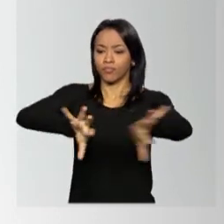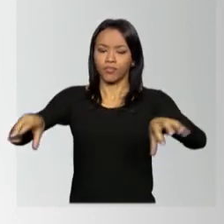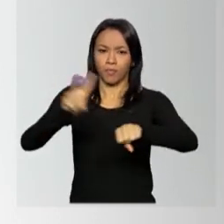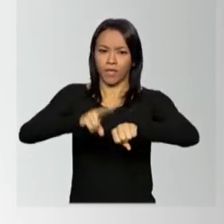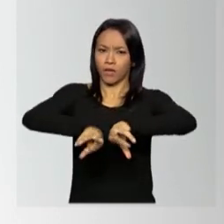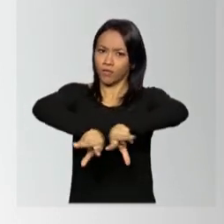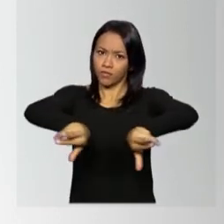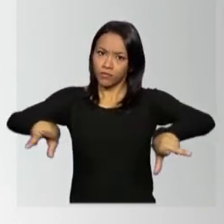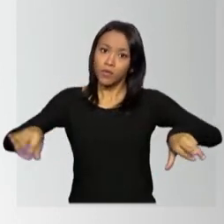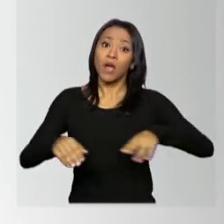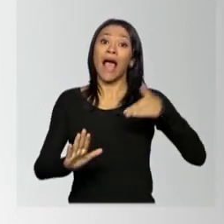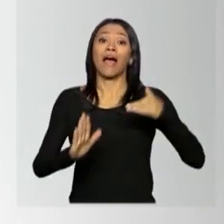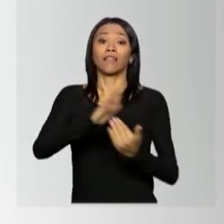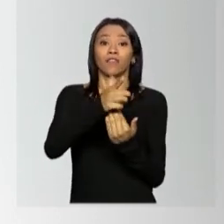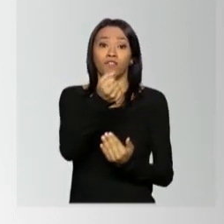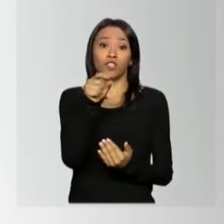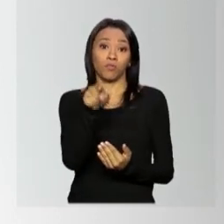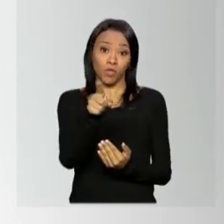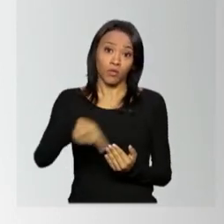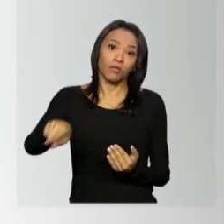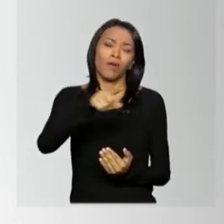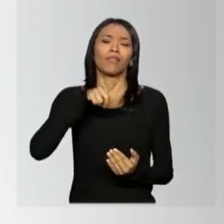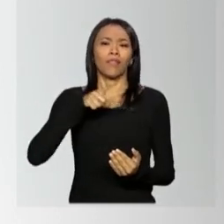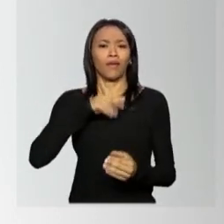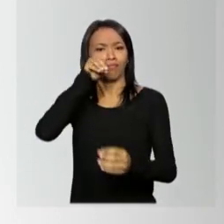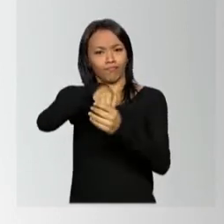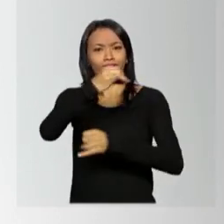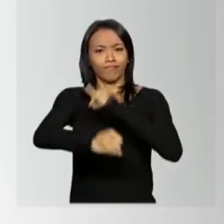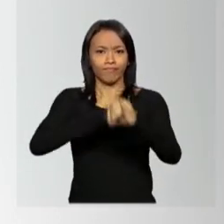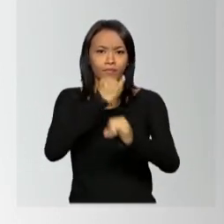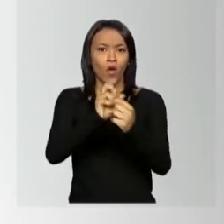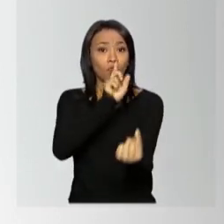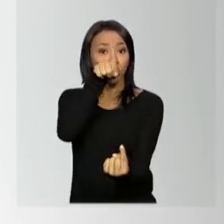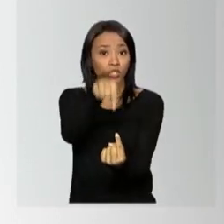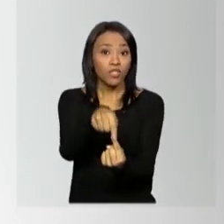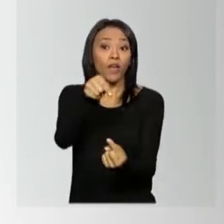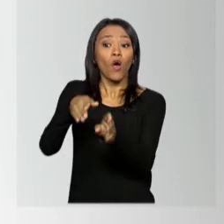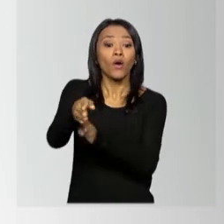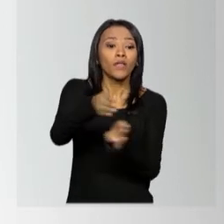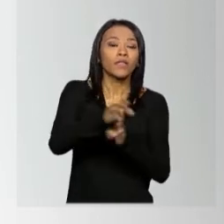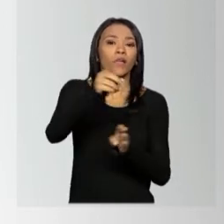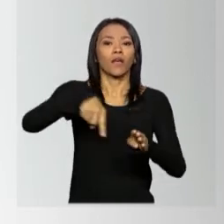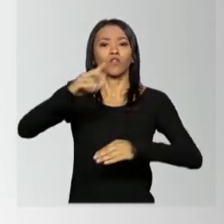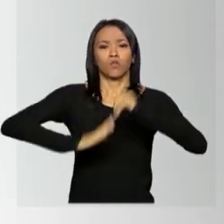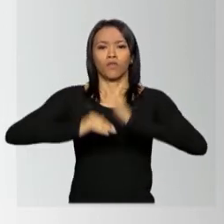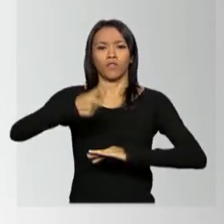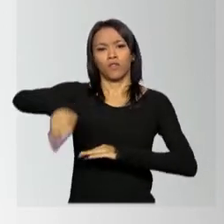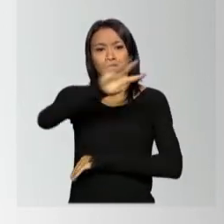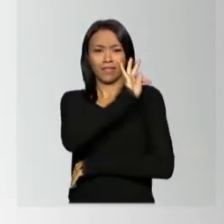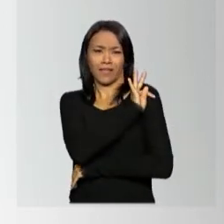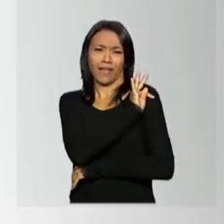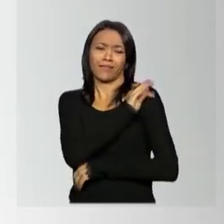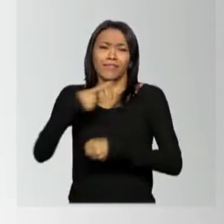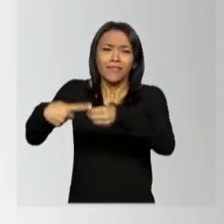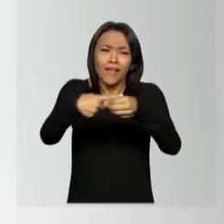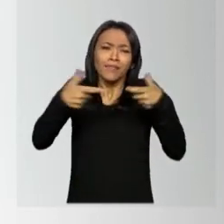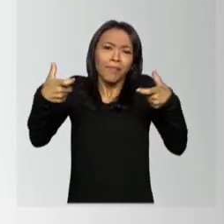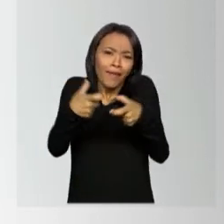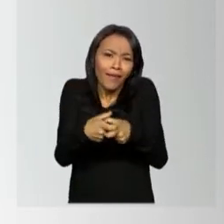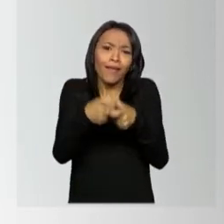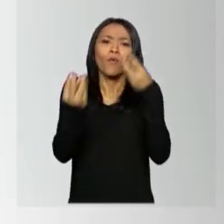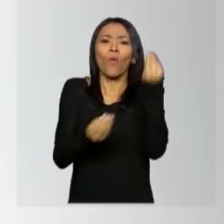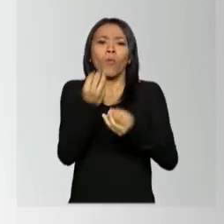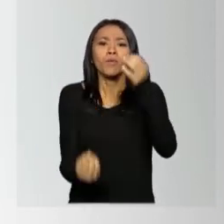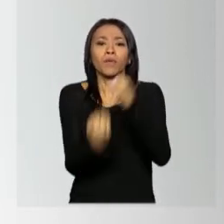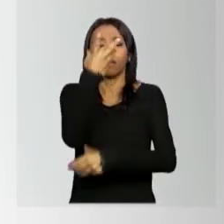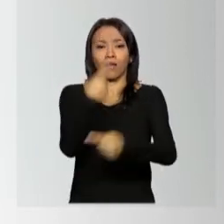habitantes já está disponível em versão digital. O objetivo é orientar melhor os técnicos de pequenos municípios sobre a implementação da